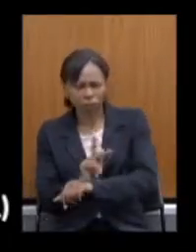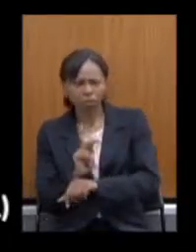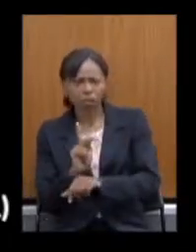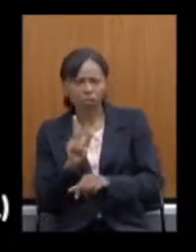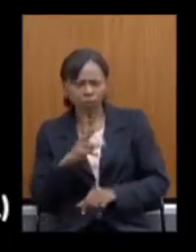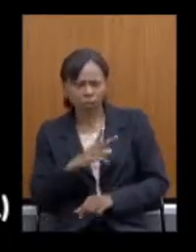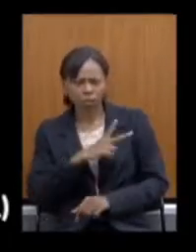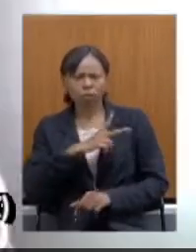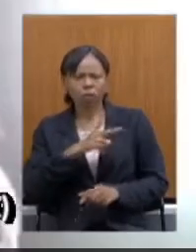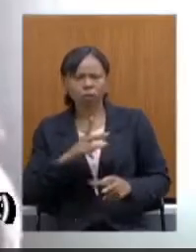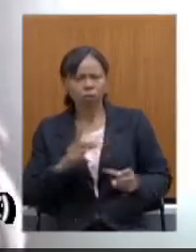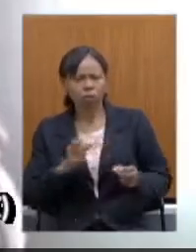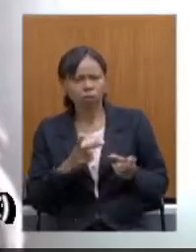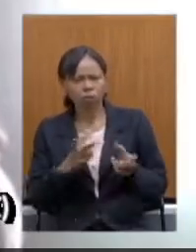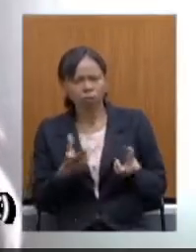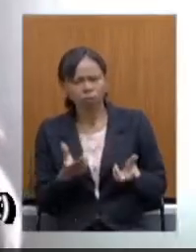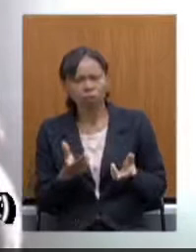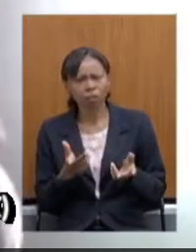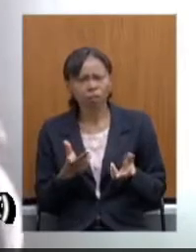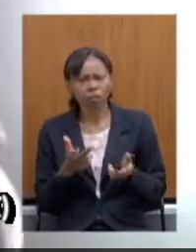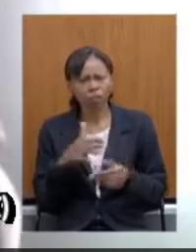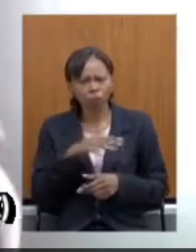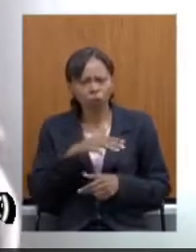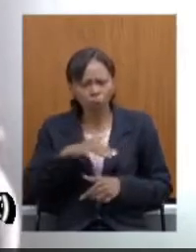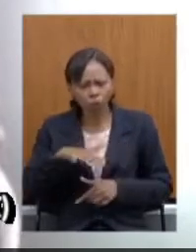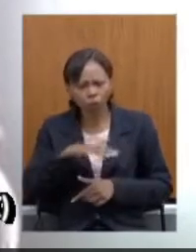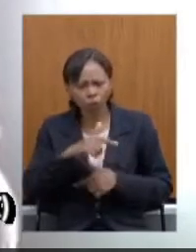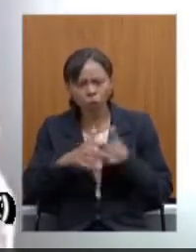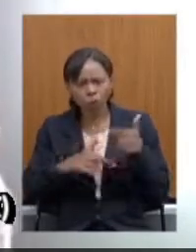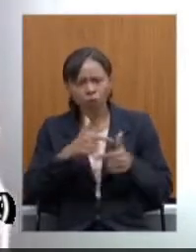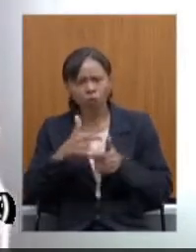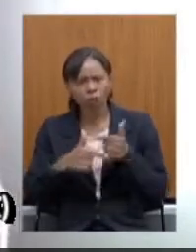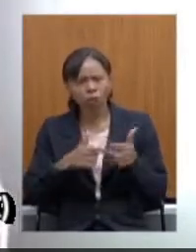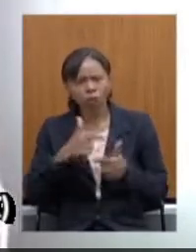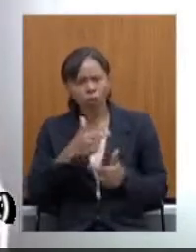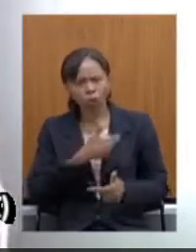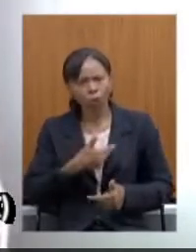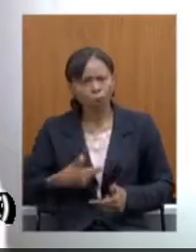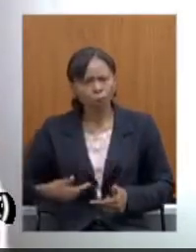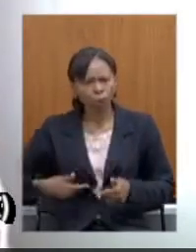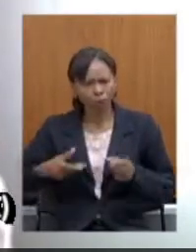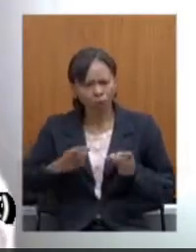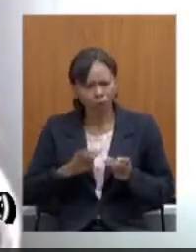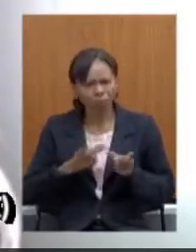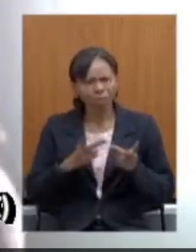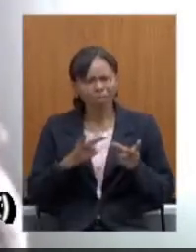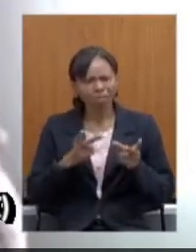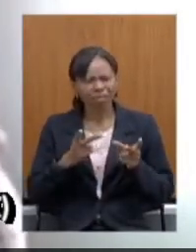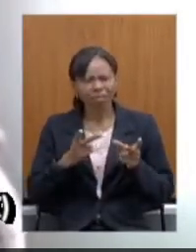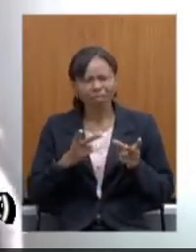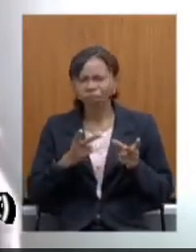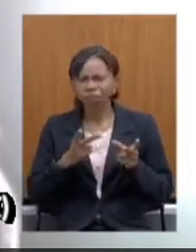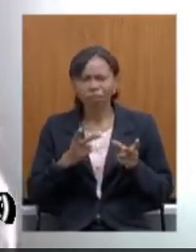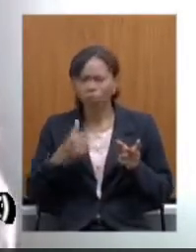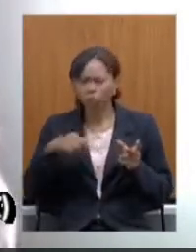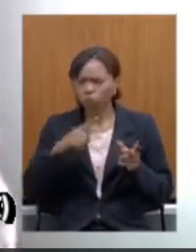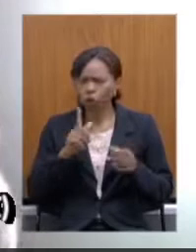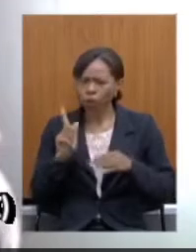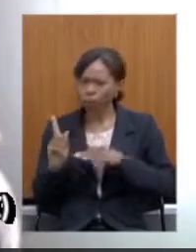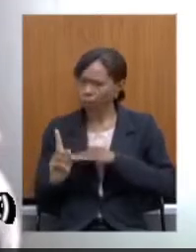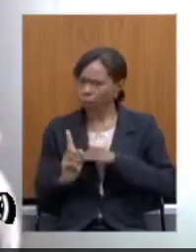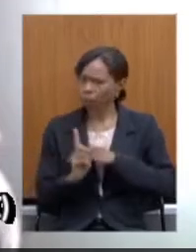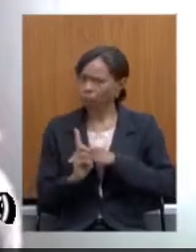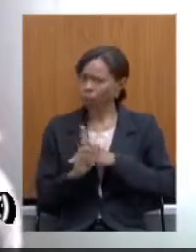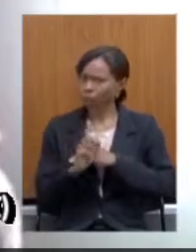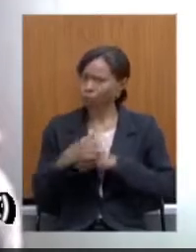público no serviço público nós não somos clientes nós somos servidores cidadãos e precisamos do